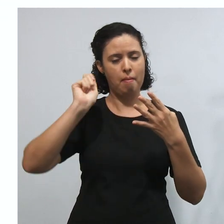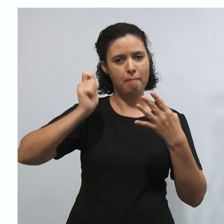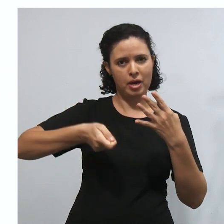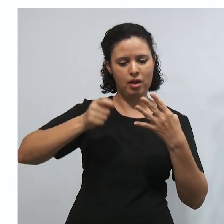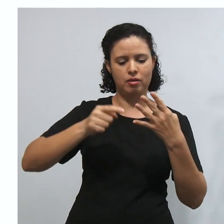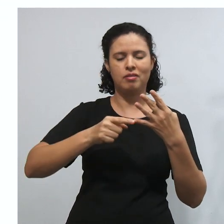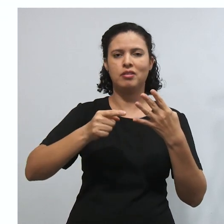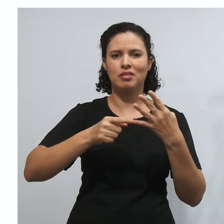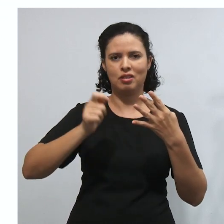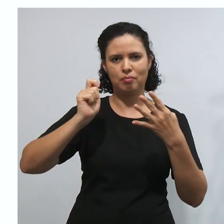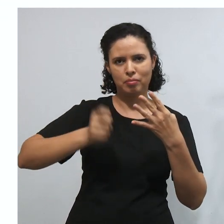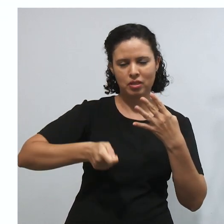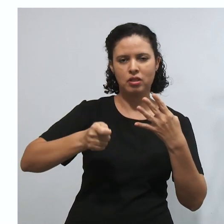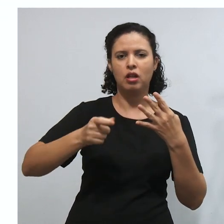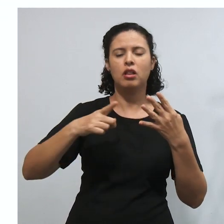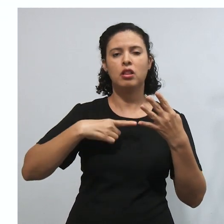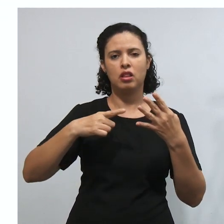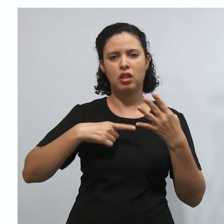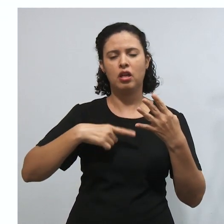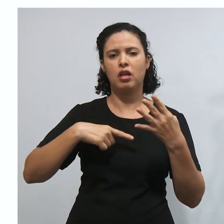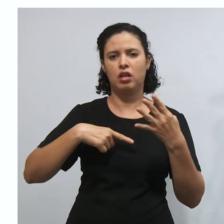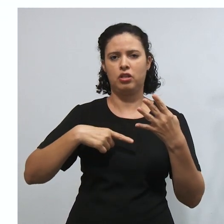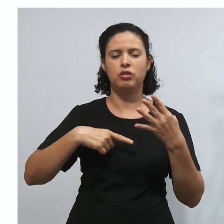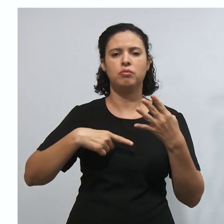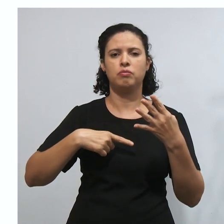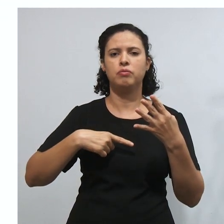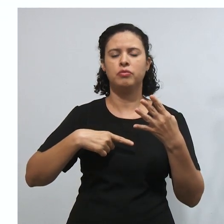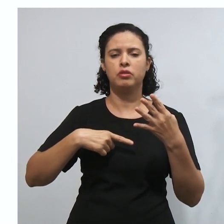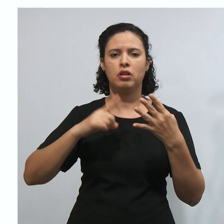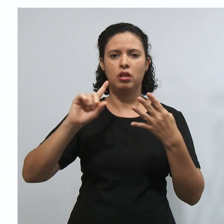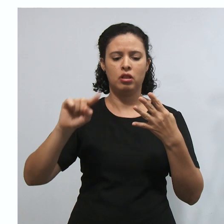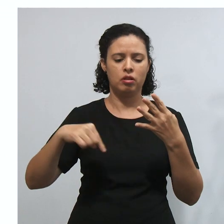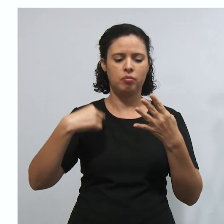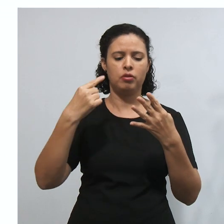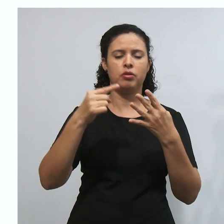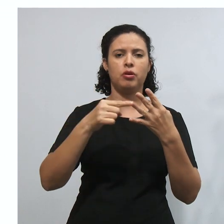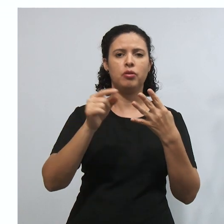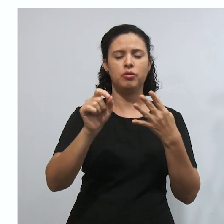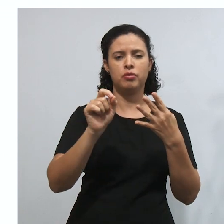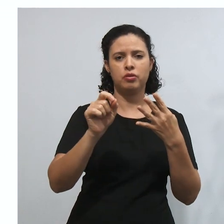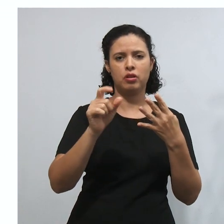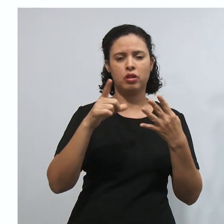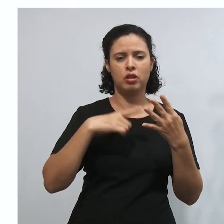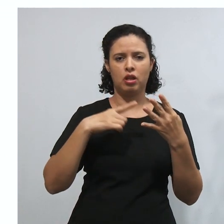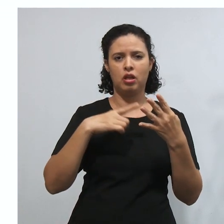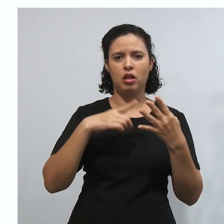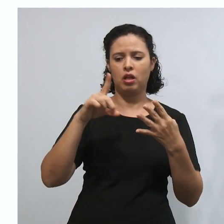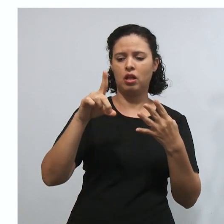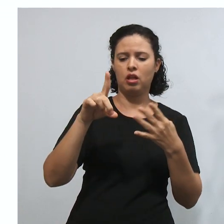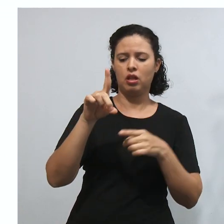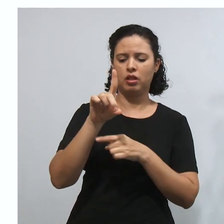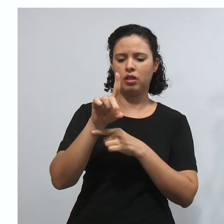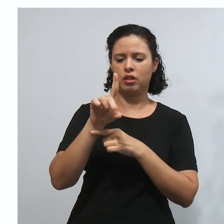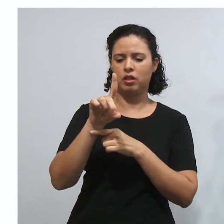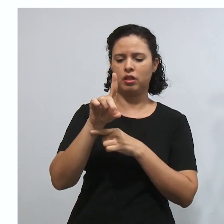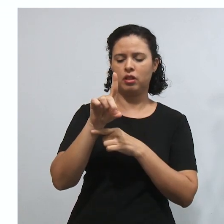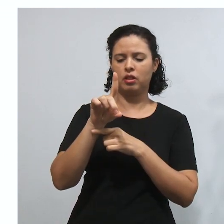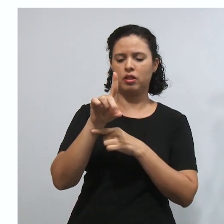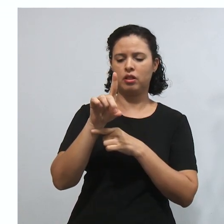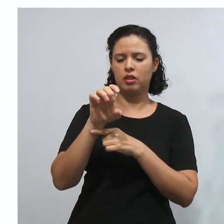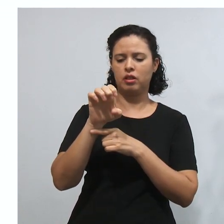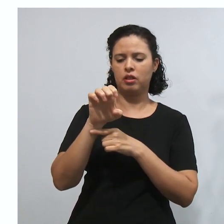varas, né? Então, são os juízes de primeiro grau. E em sede de segundo grau, nós temos os desembargadores, aqui